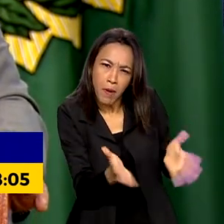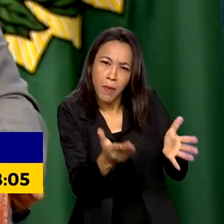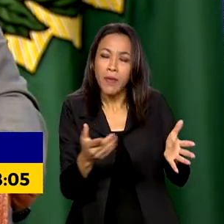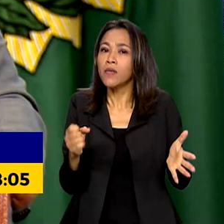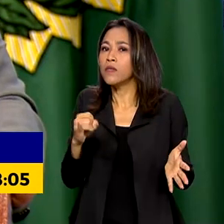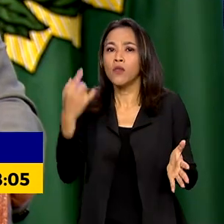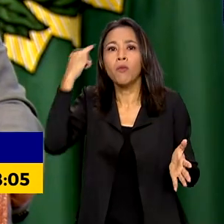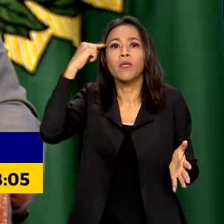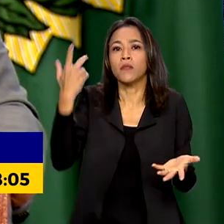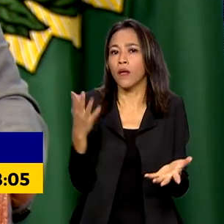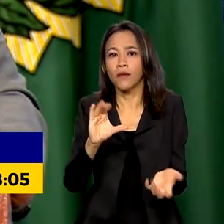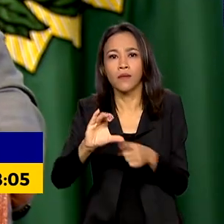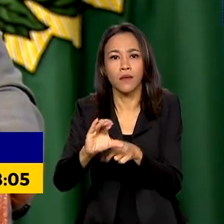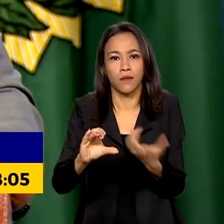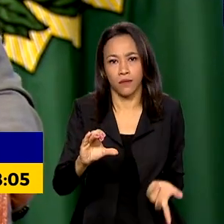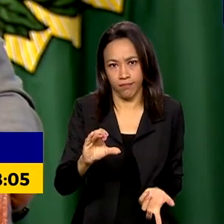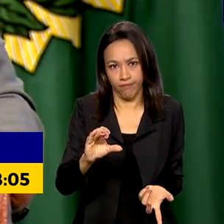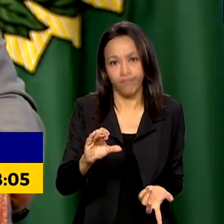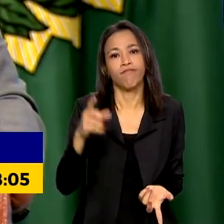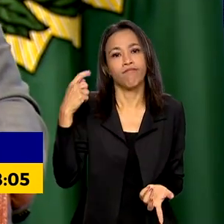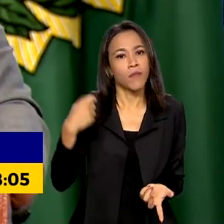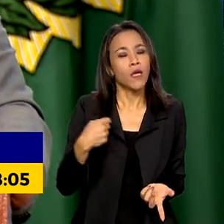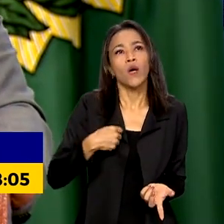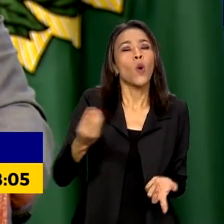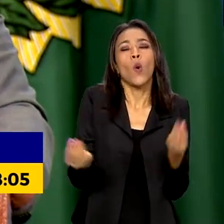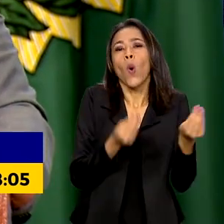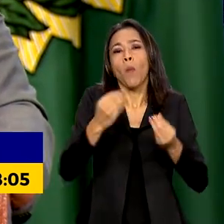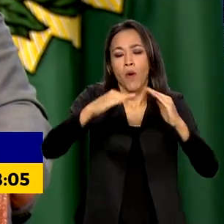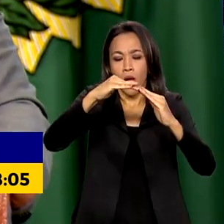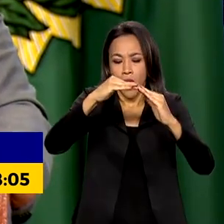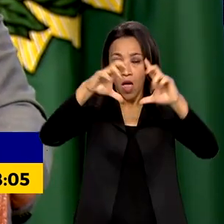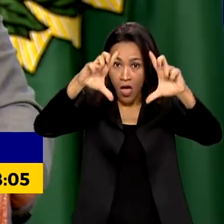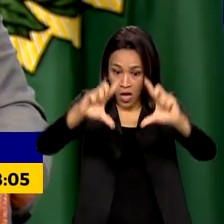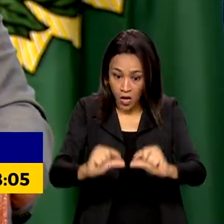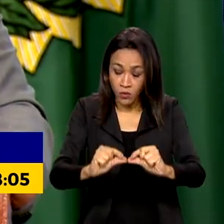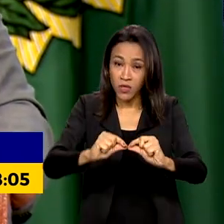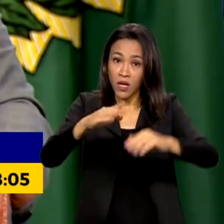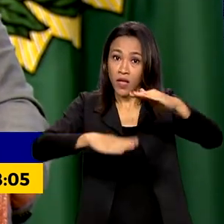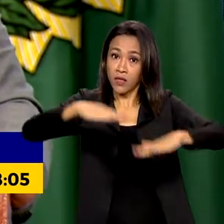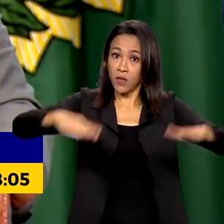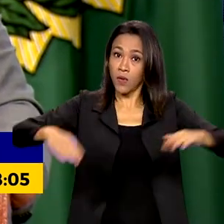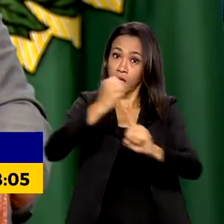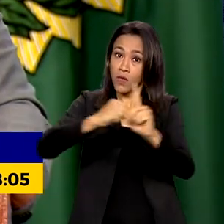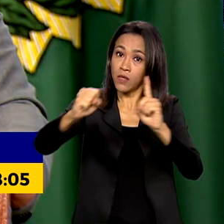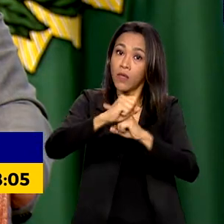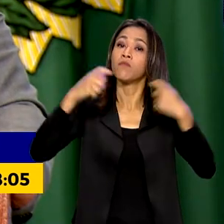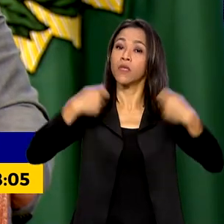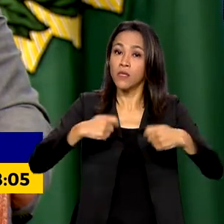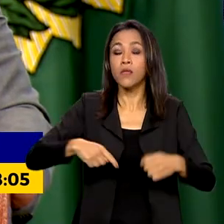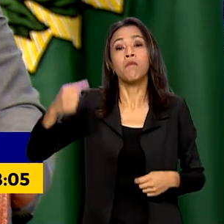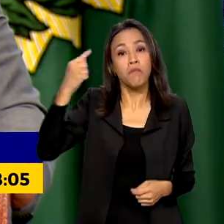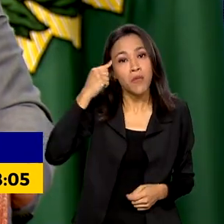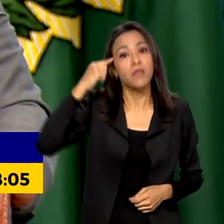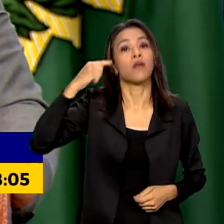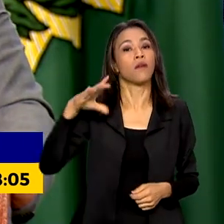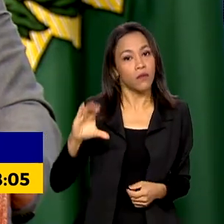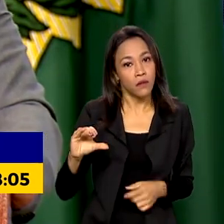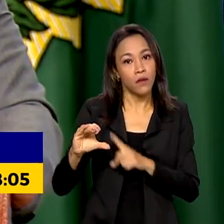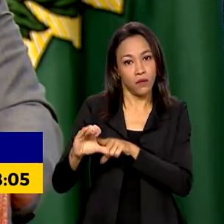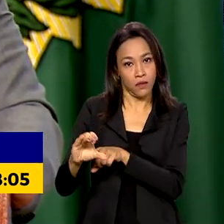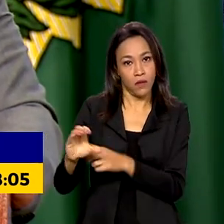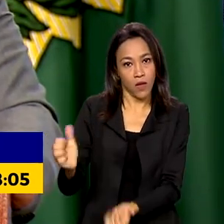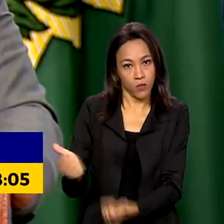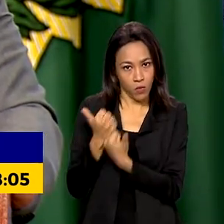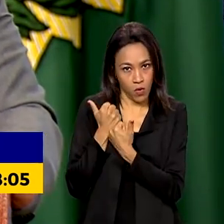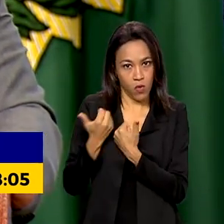ciência. Não há como pensar em reduzir as desigualdades sem pensarmos em ciência. A verdade é